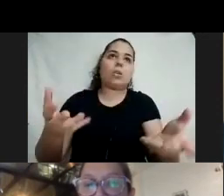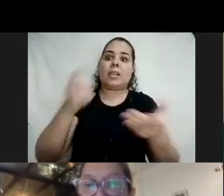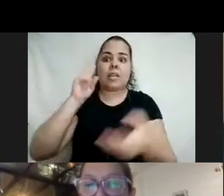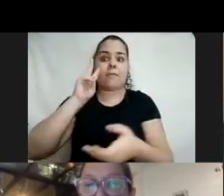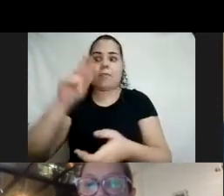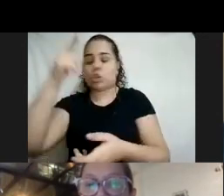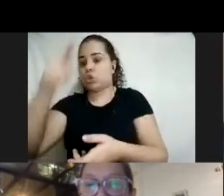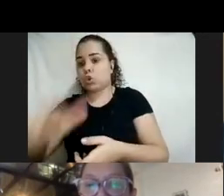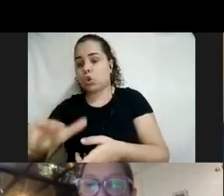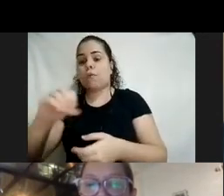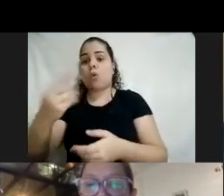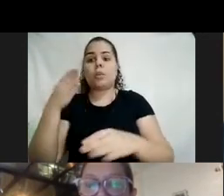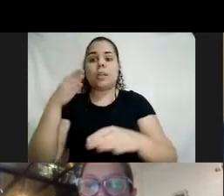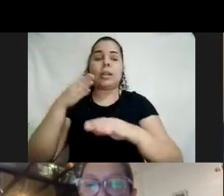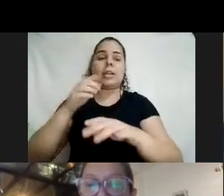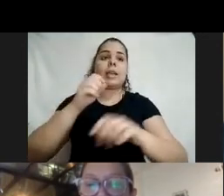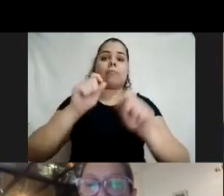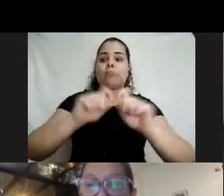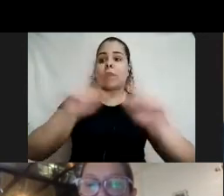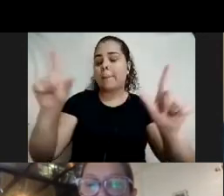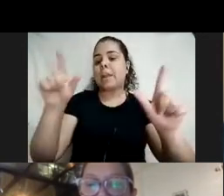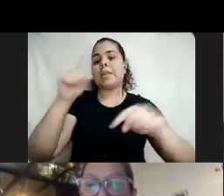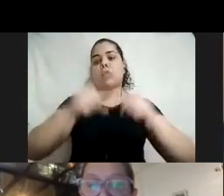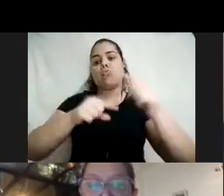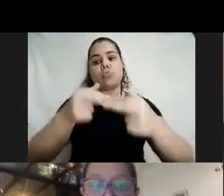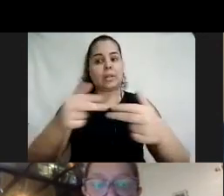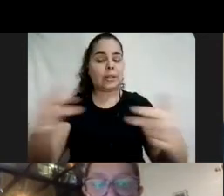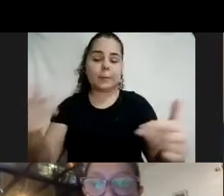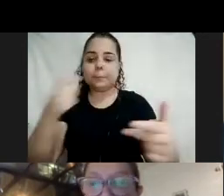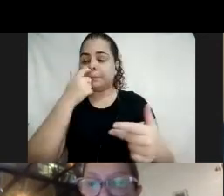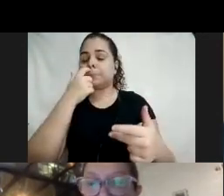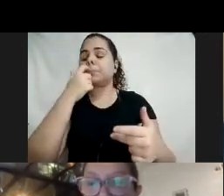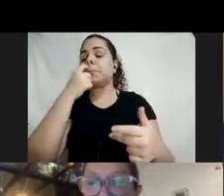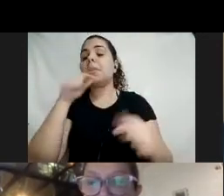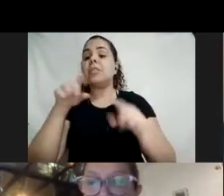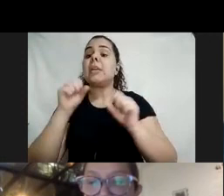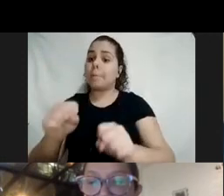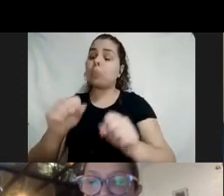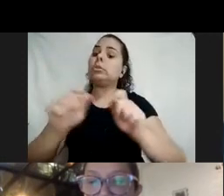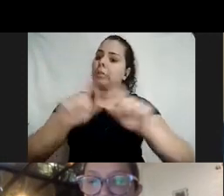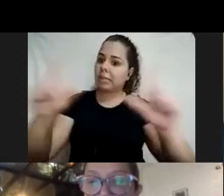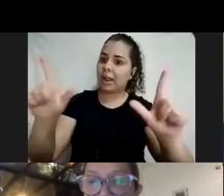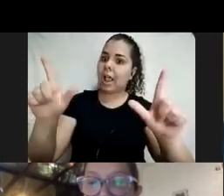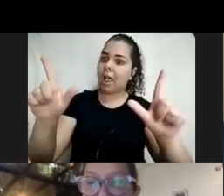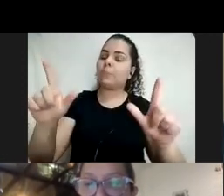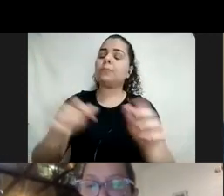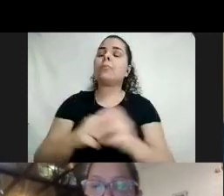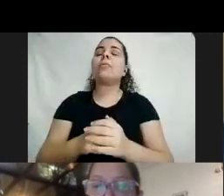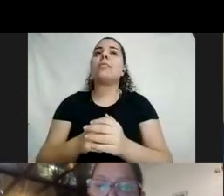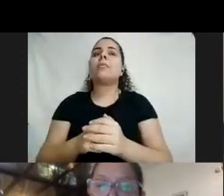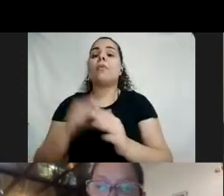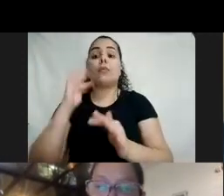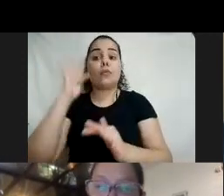esses materiais de extensão que a gente vai disponibilizar, né? É só acessar por enquanto no Classroom, mas futuramente